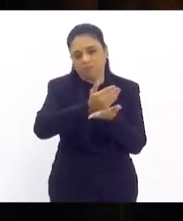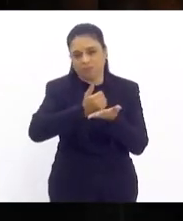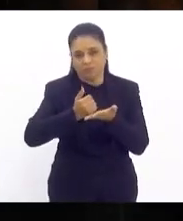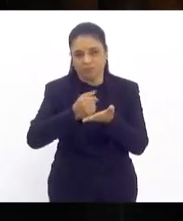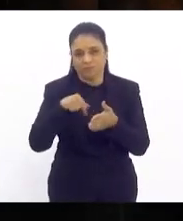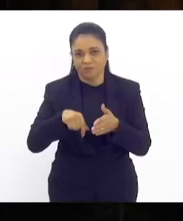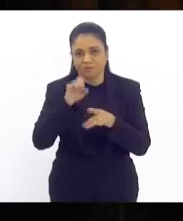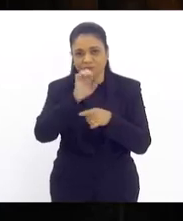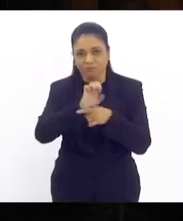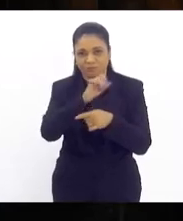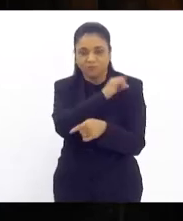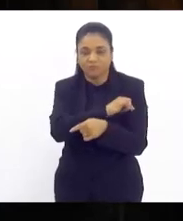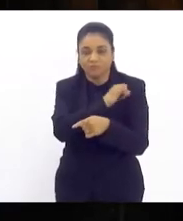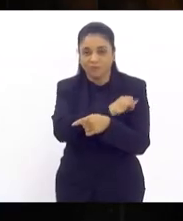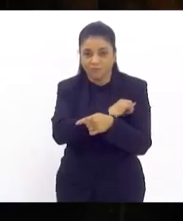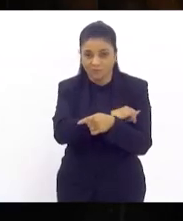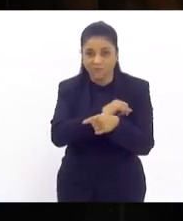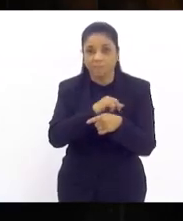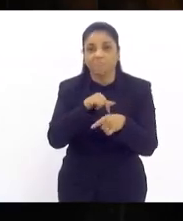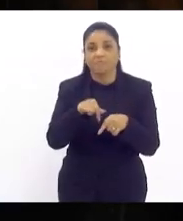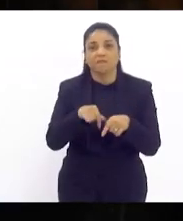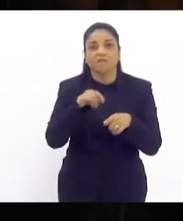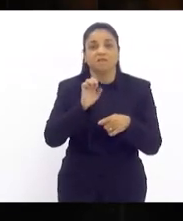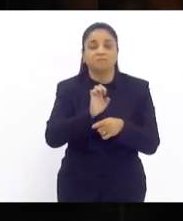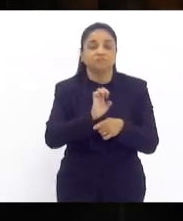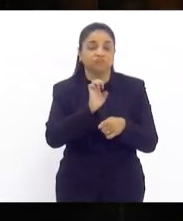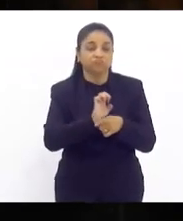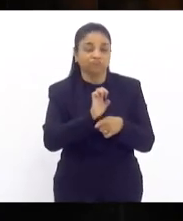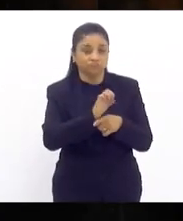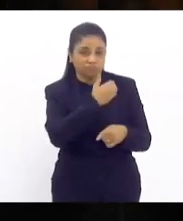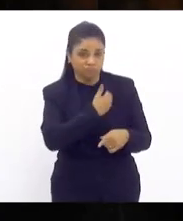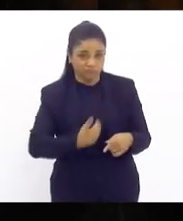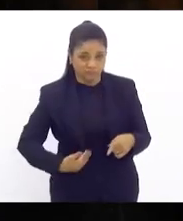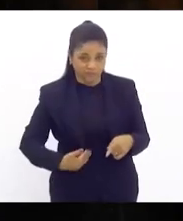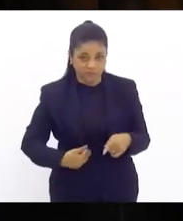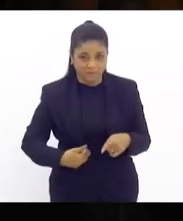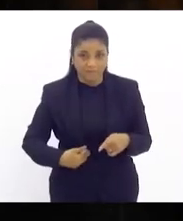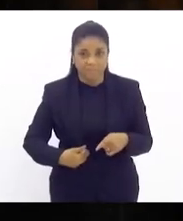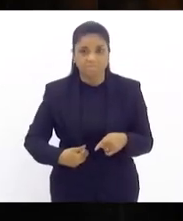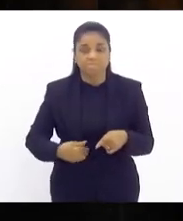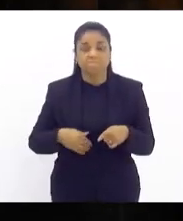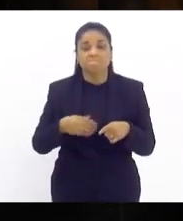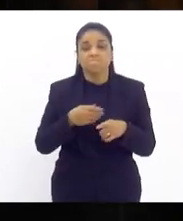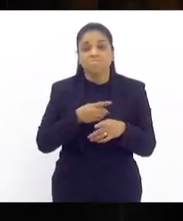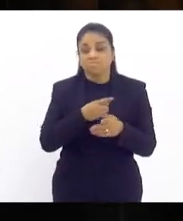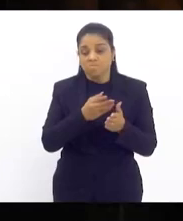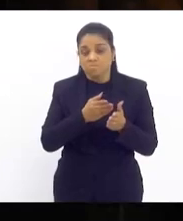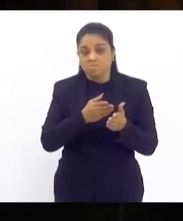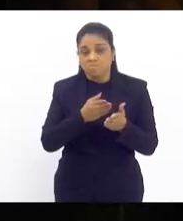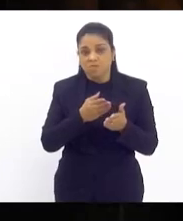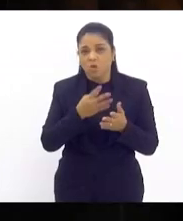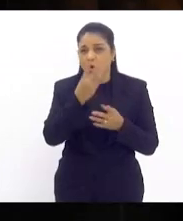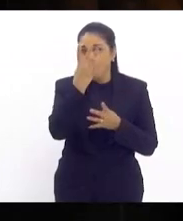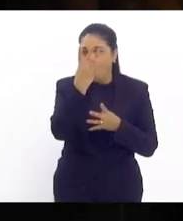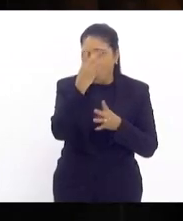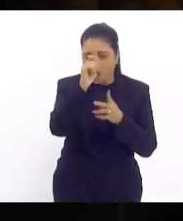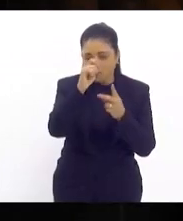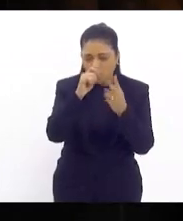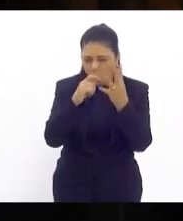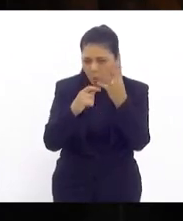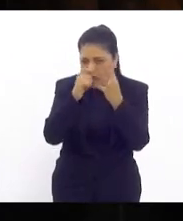àquilo que vai ser praticado pelo governo do estado não só nesse ano a gente está aí no quarto mês